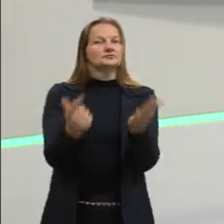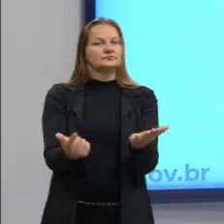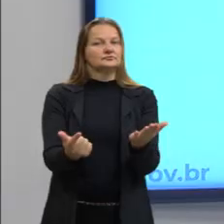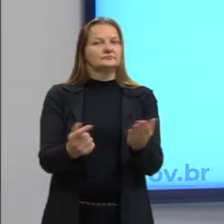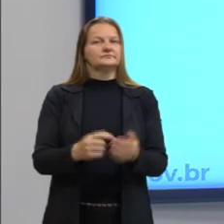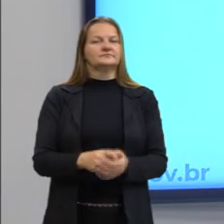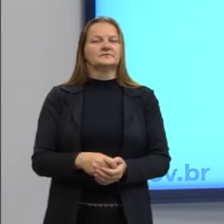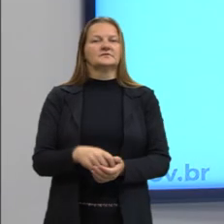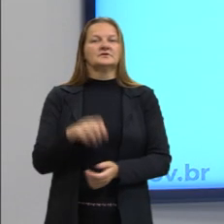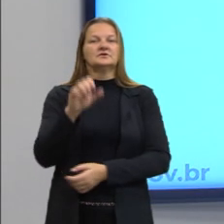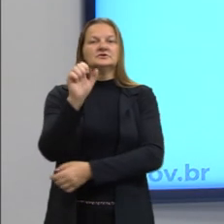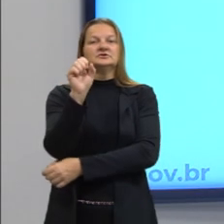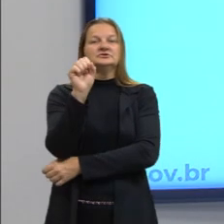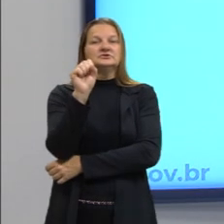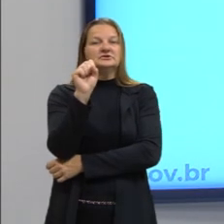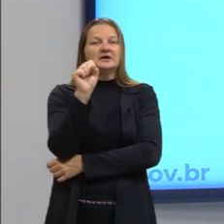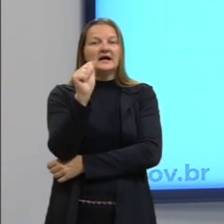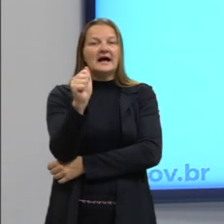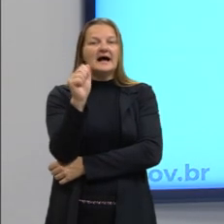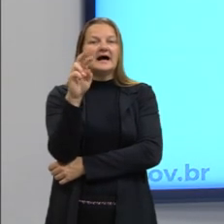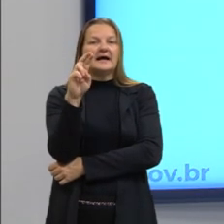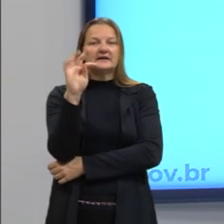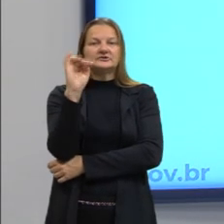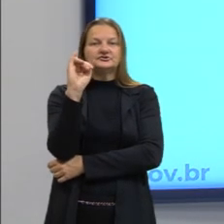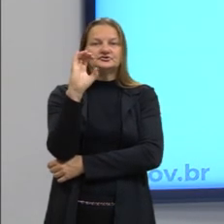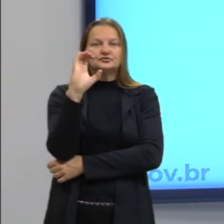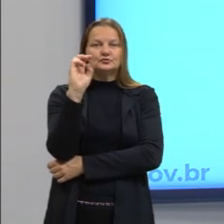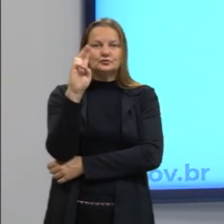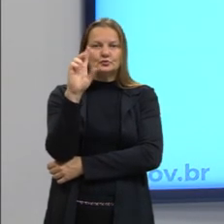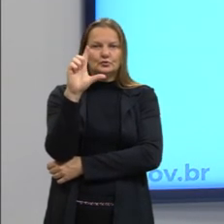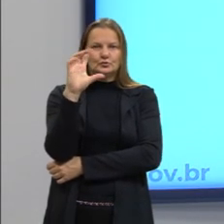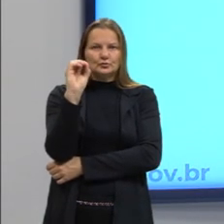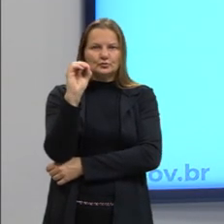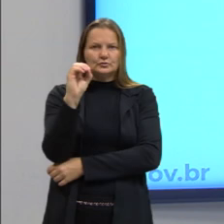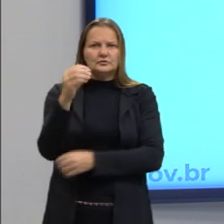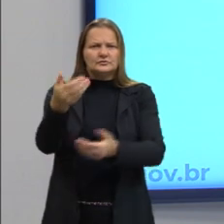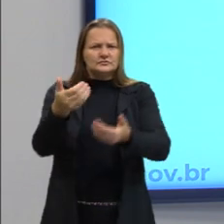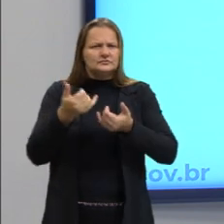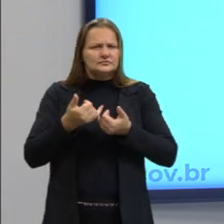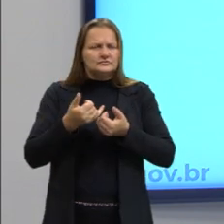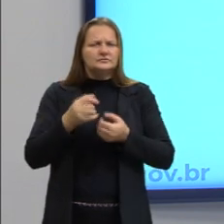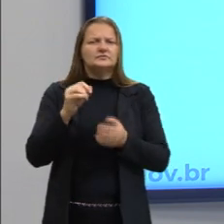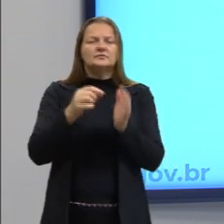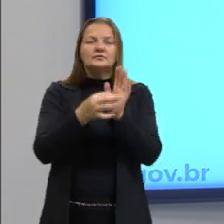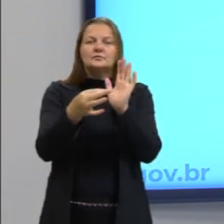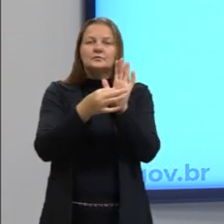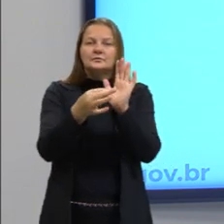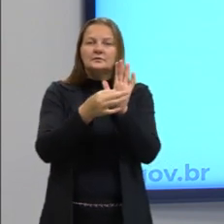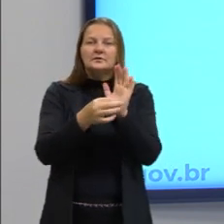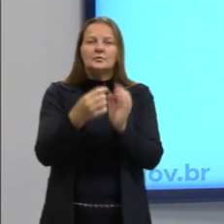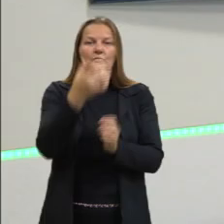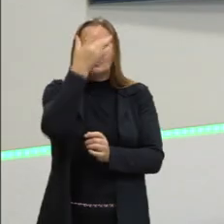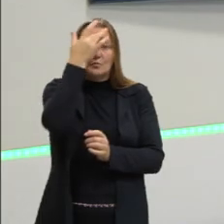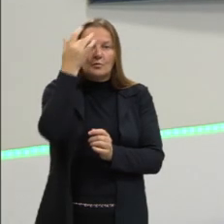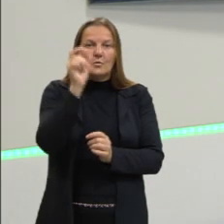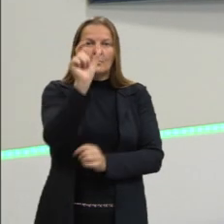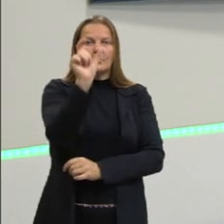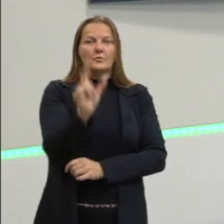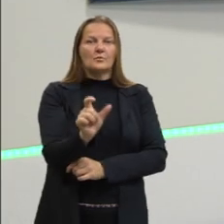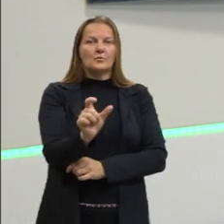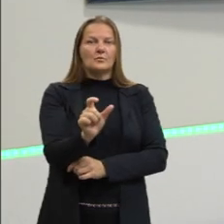o artículo, el artículo, vai trazer, normalmente, a opinião do autor,